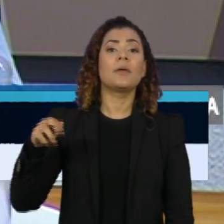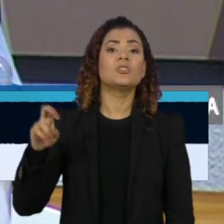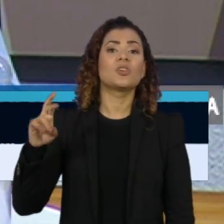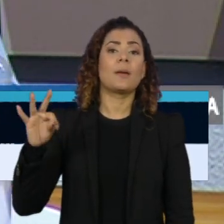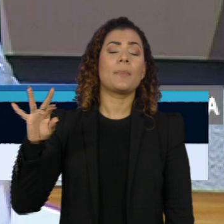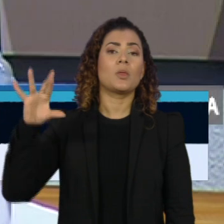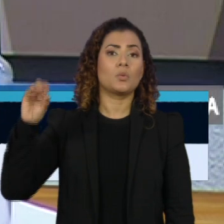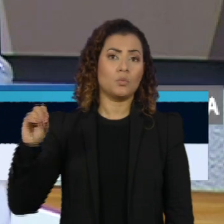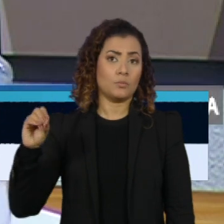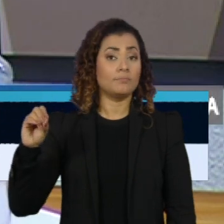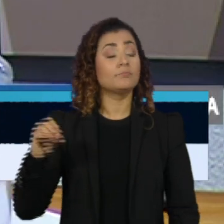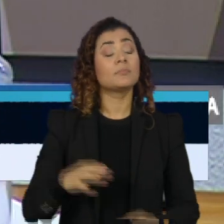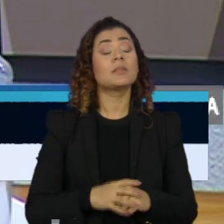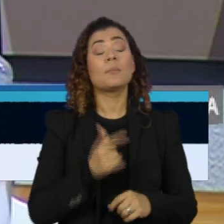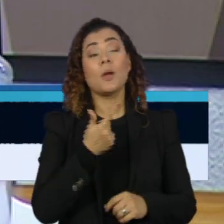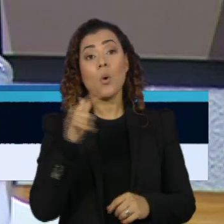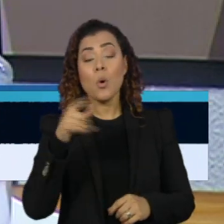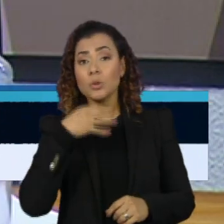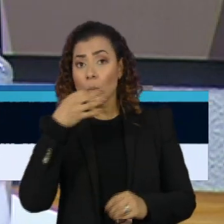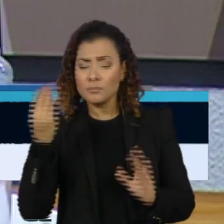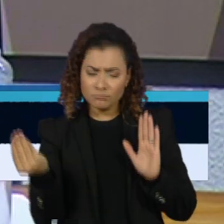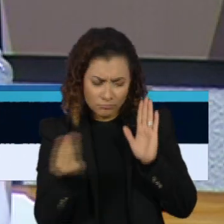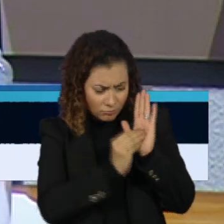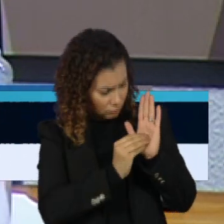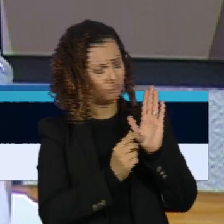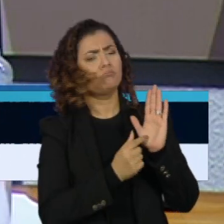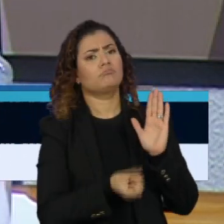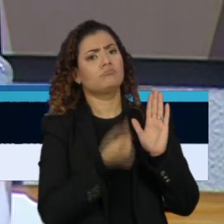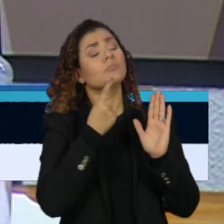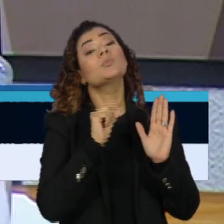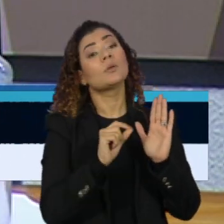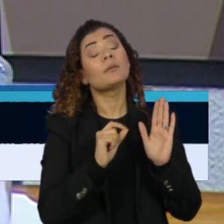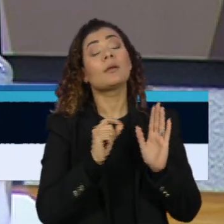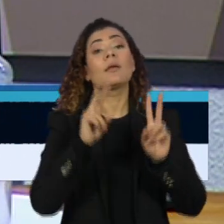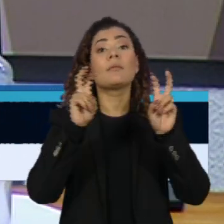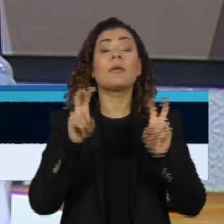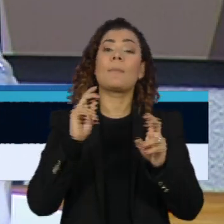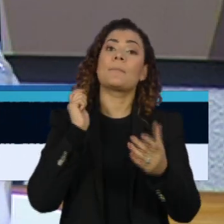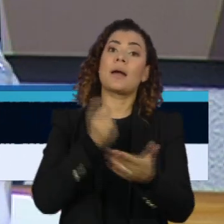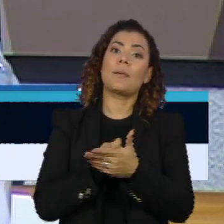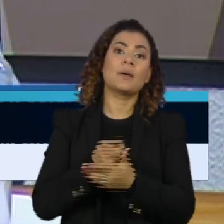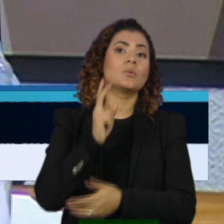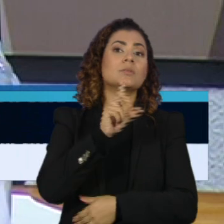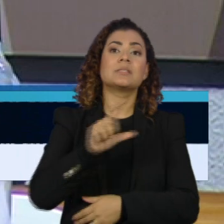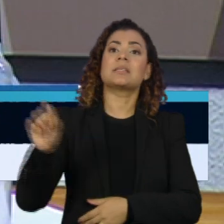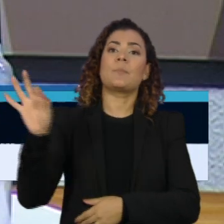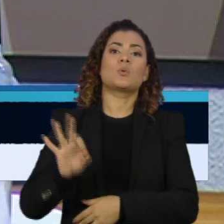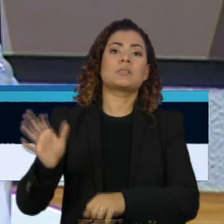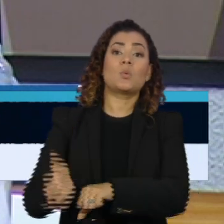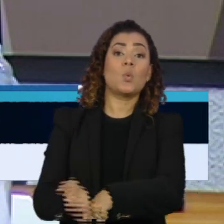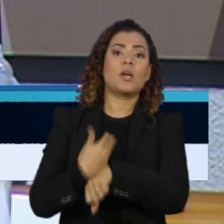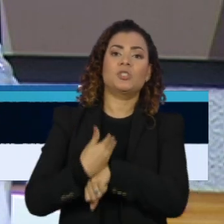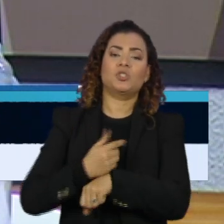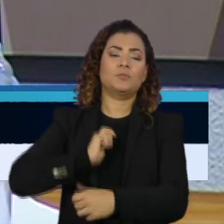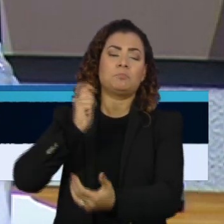Outra observação que foi analisada foi que o termo de pagamento era 100% antecipado.